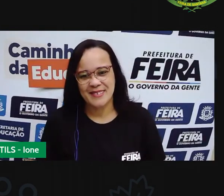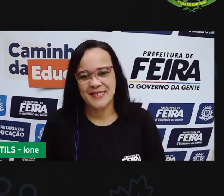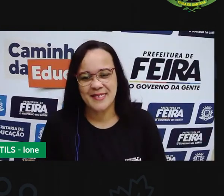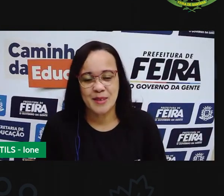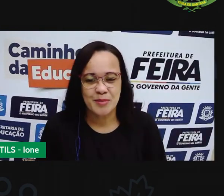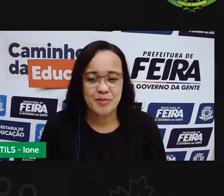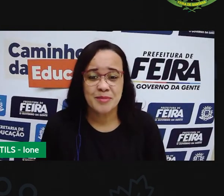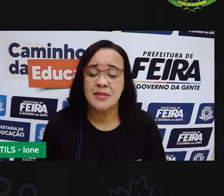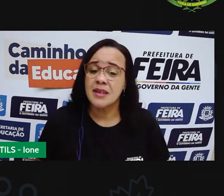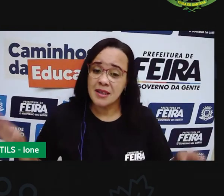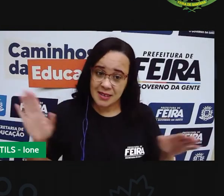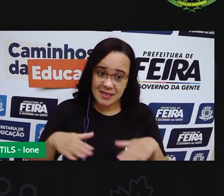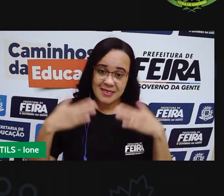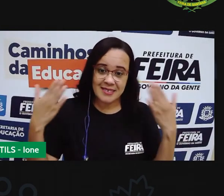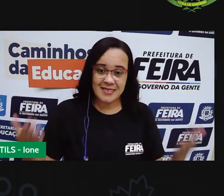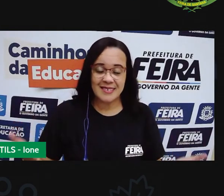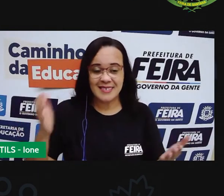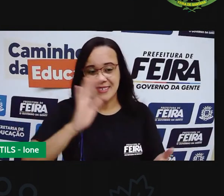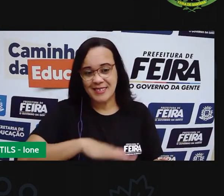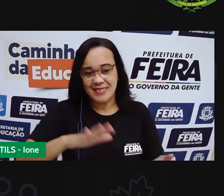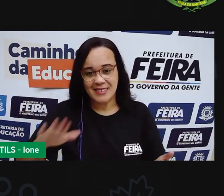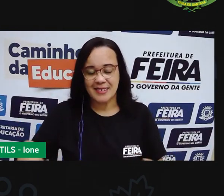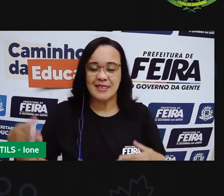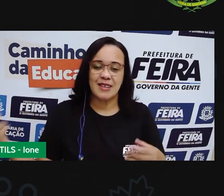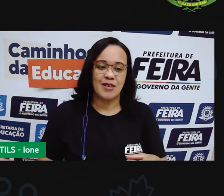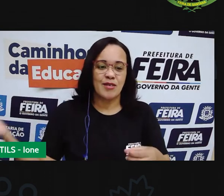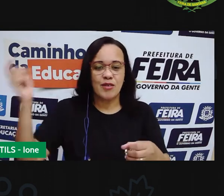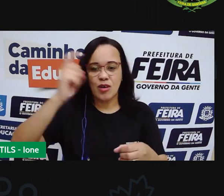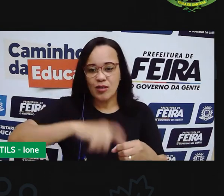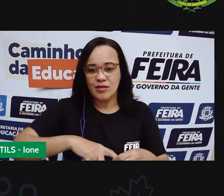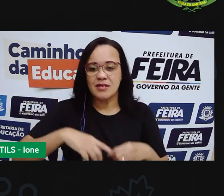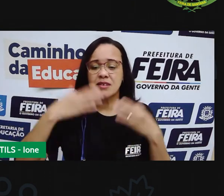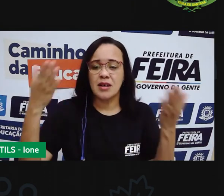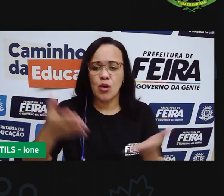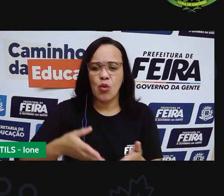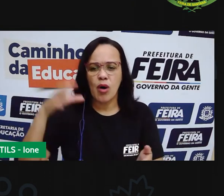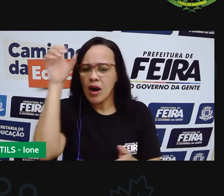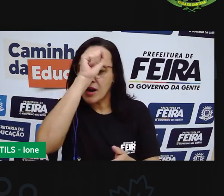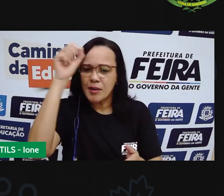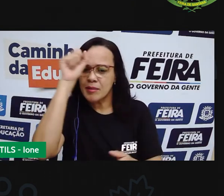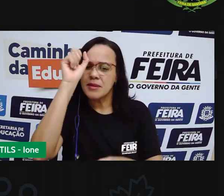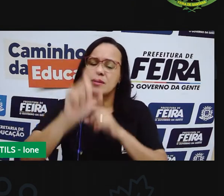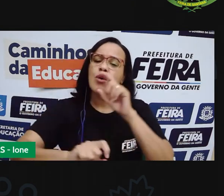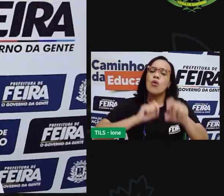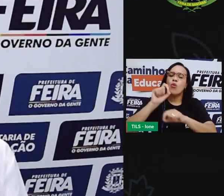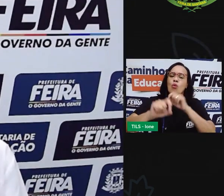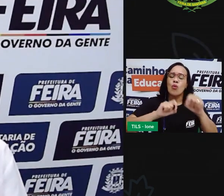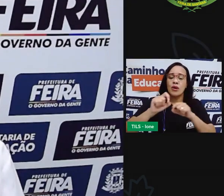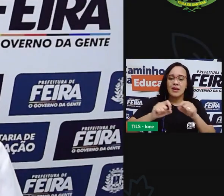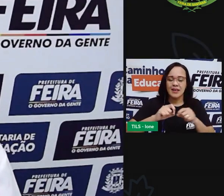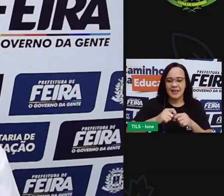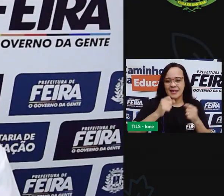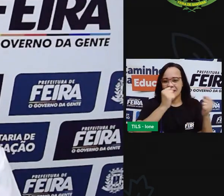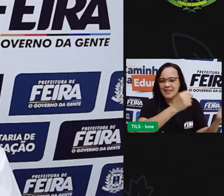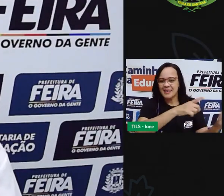Então, criançada Vamos retomar aqui O foi que a Abordou nessa aula de hoje Vimos